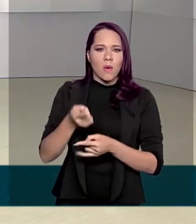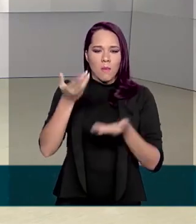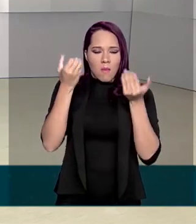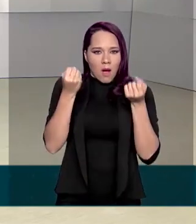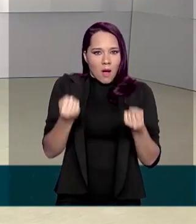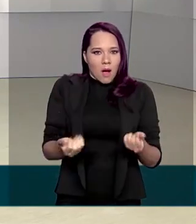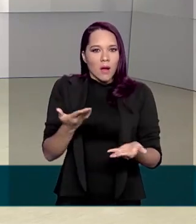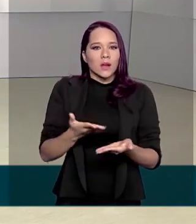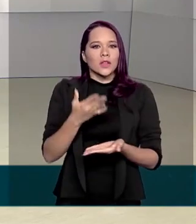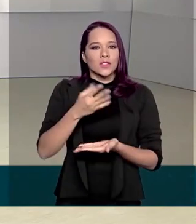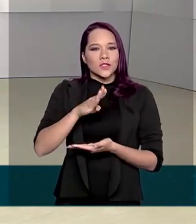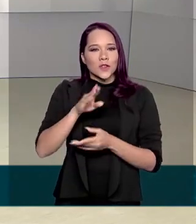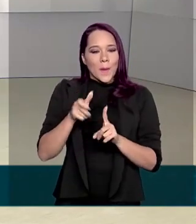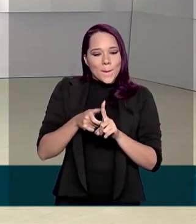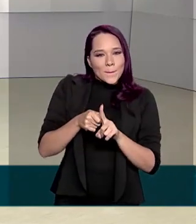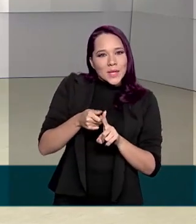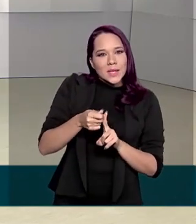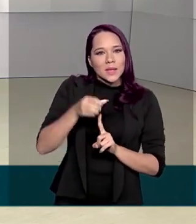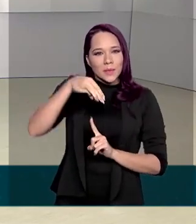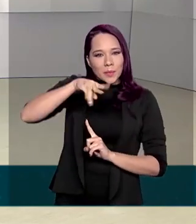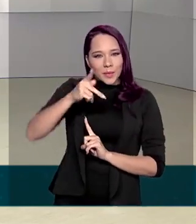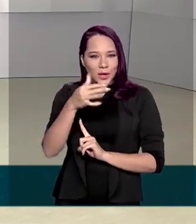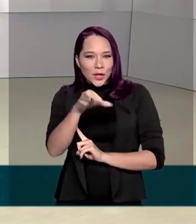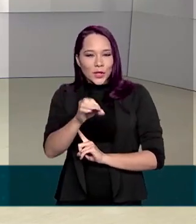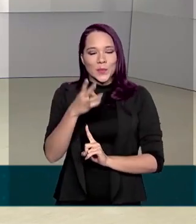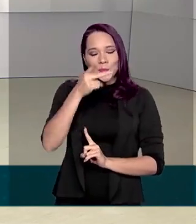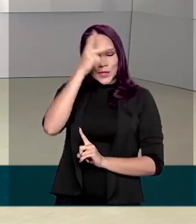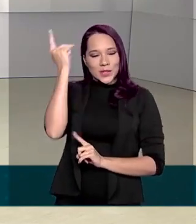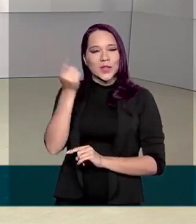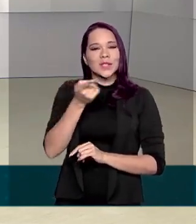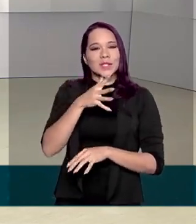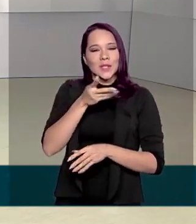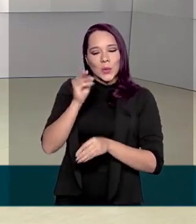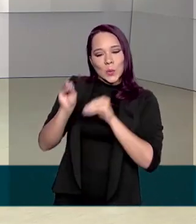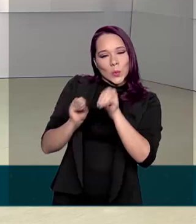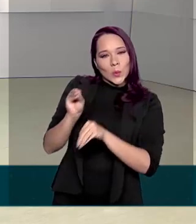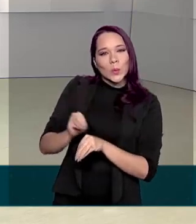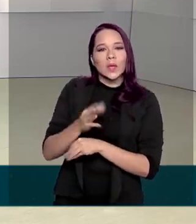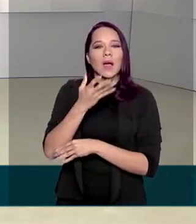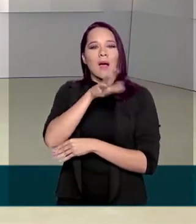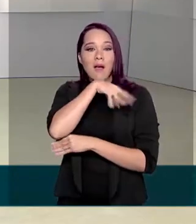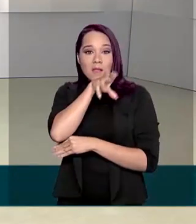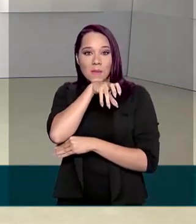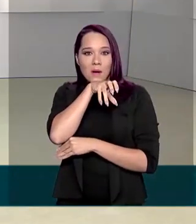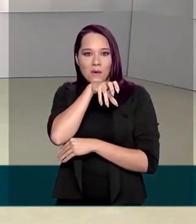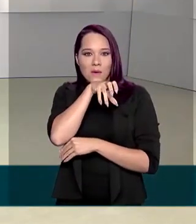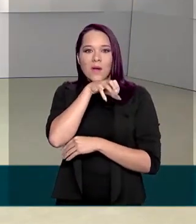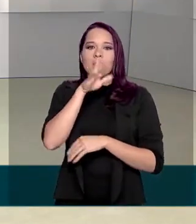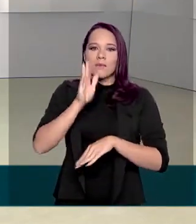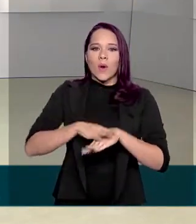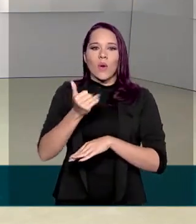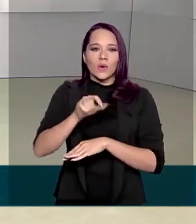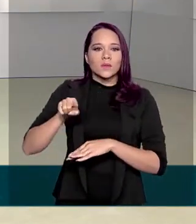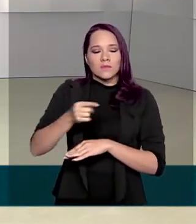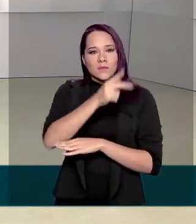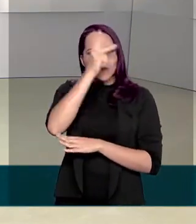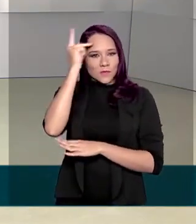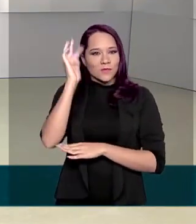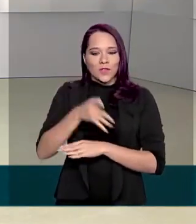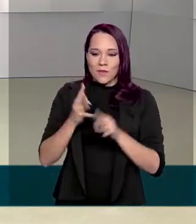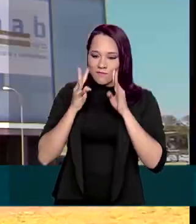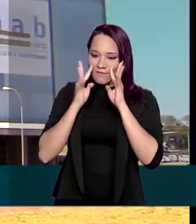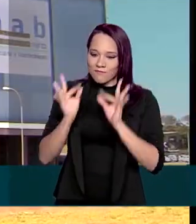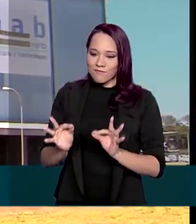de milho para comercialização com criadores de animais. De janeiro a maio, mais de 11 mil pequenos produtores foram atendidos.